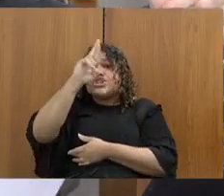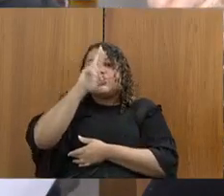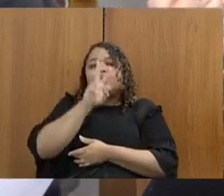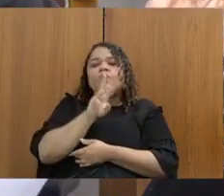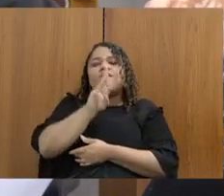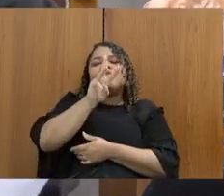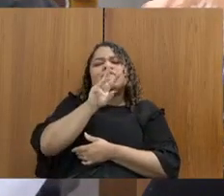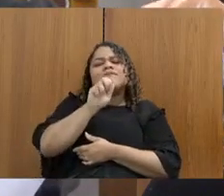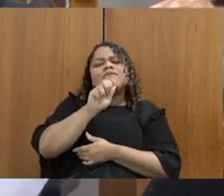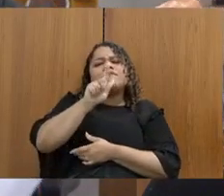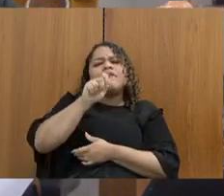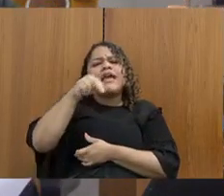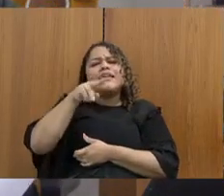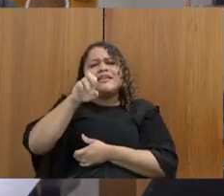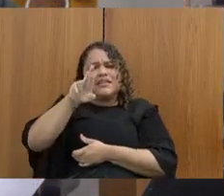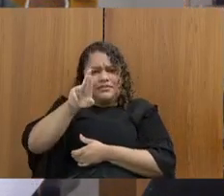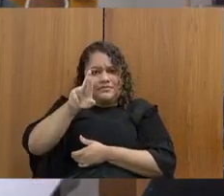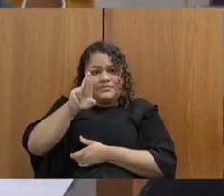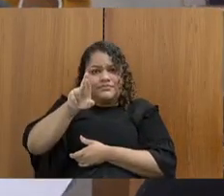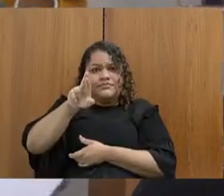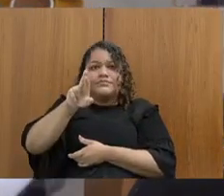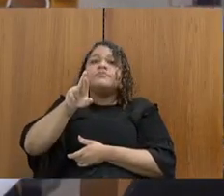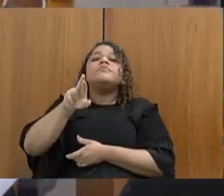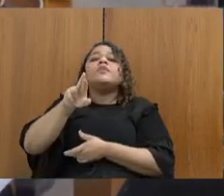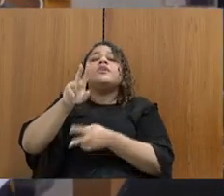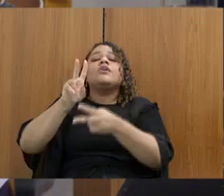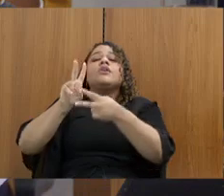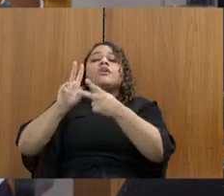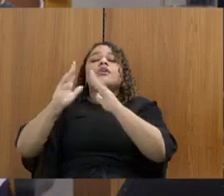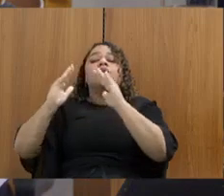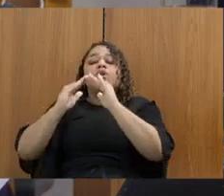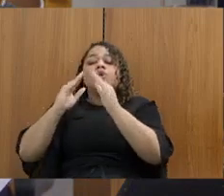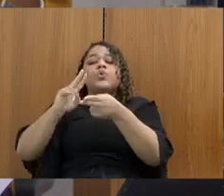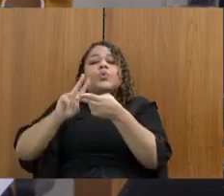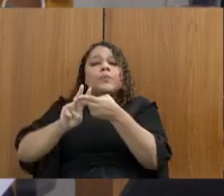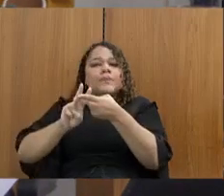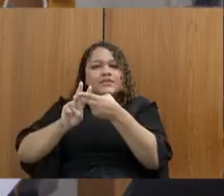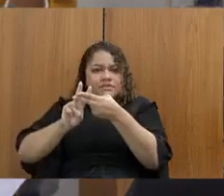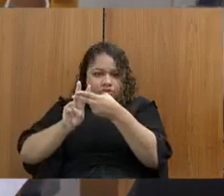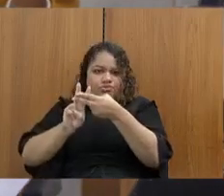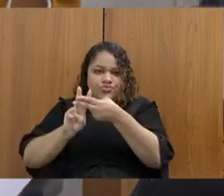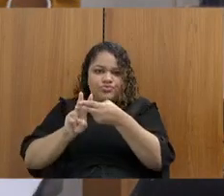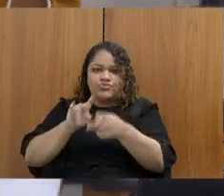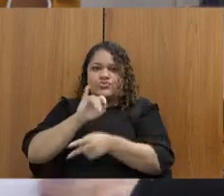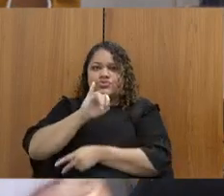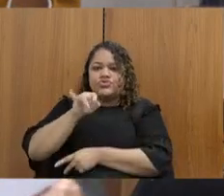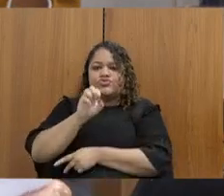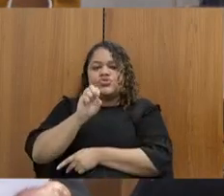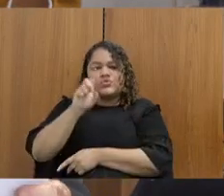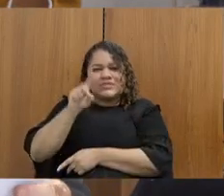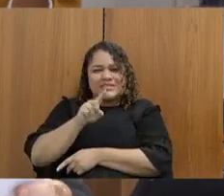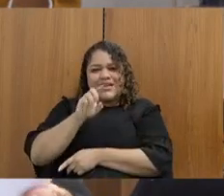do presídio da penitenciária de José Edson Cavalieri,